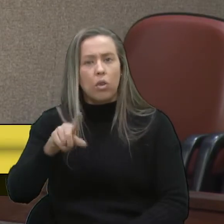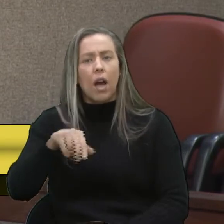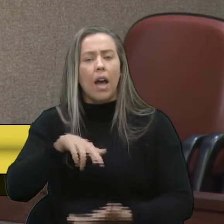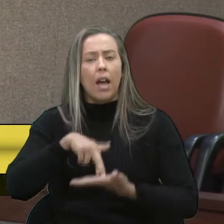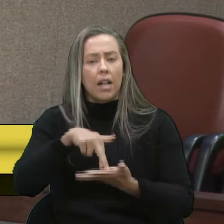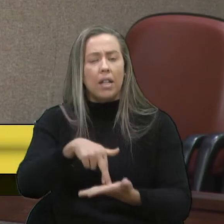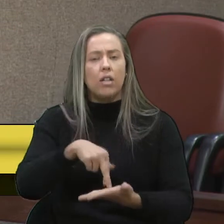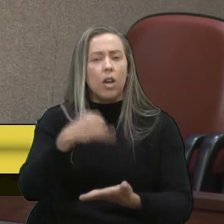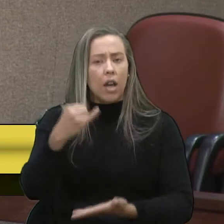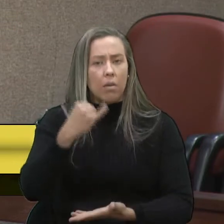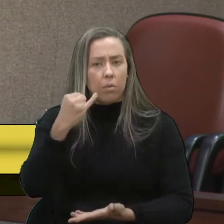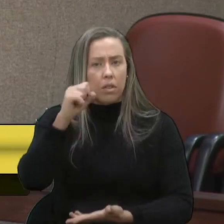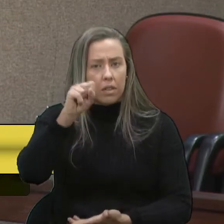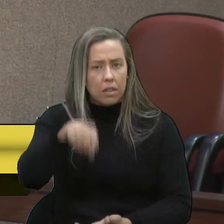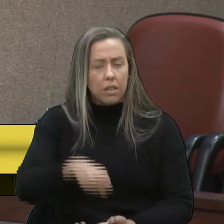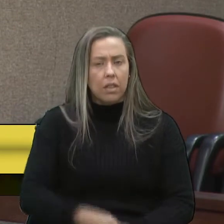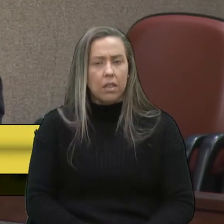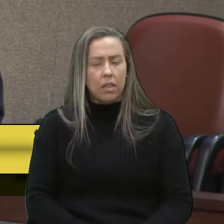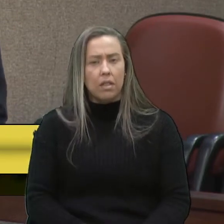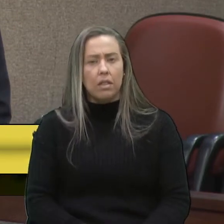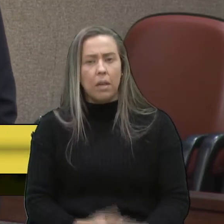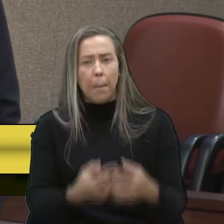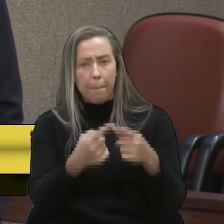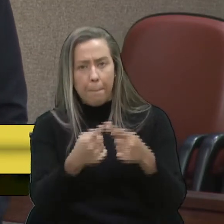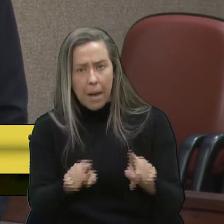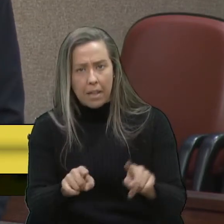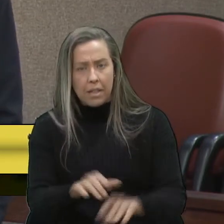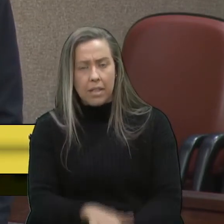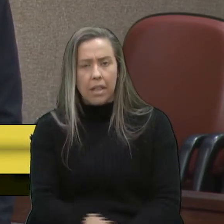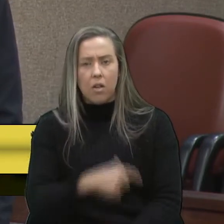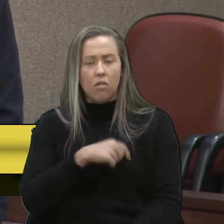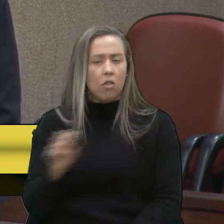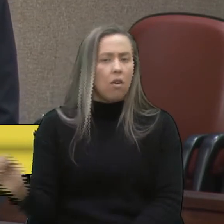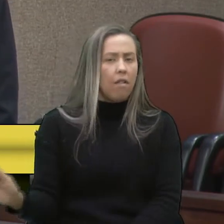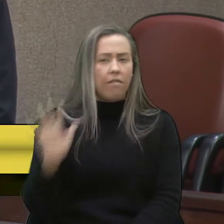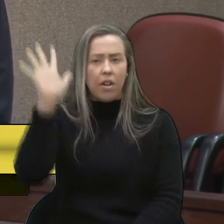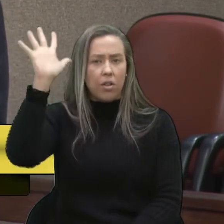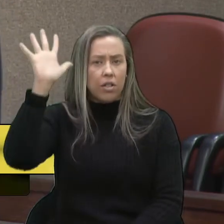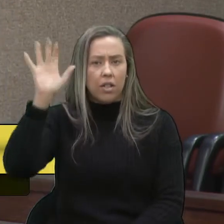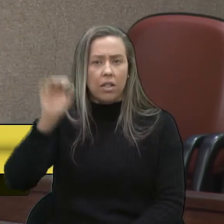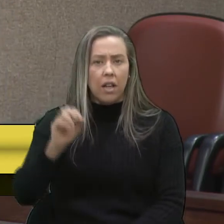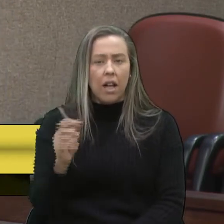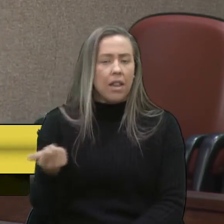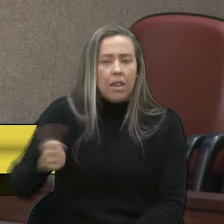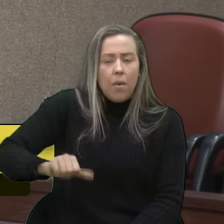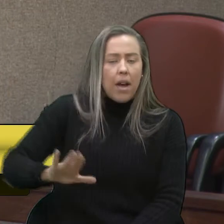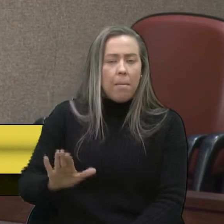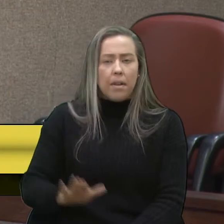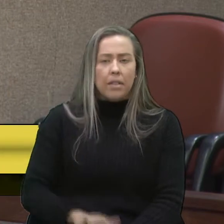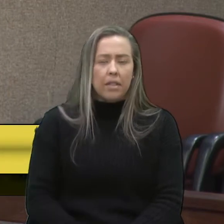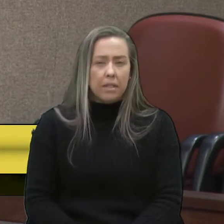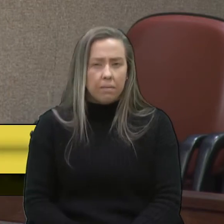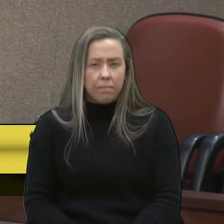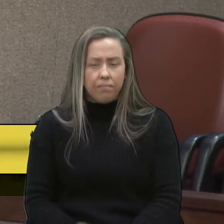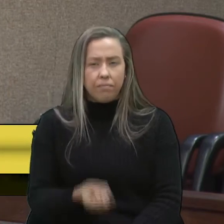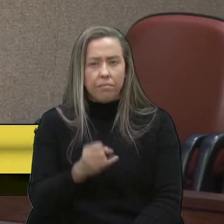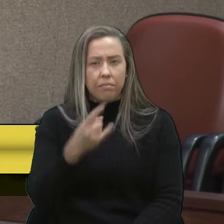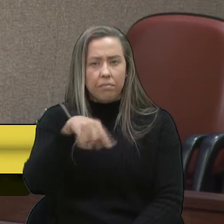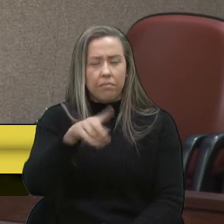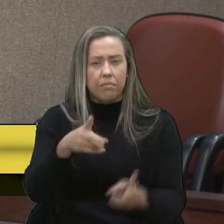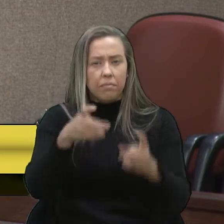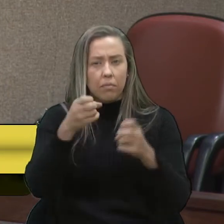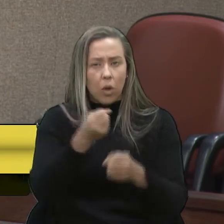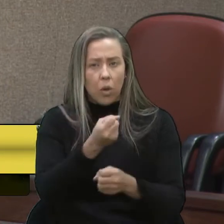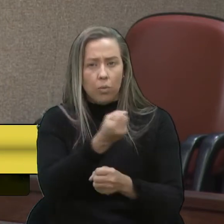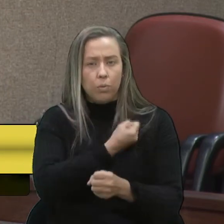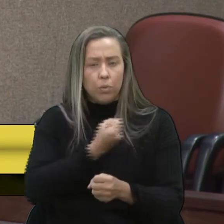importantíssimo. Eu acho que é importantíssimo. Mas eu não fico glorificando ineficiência, tá? Quando a gente pegar números